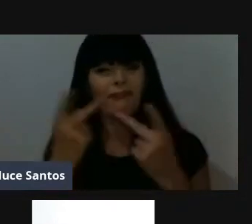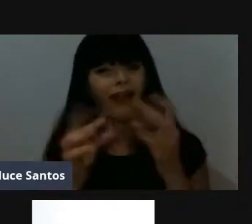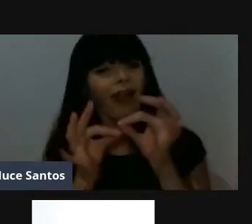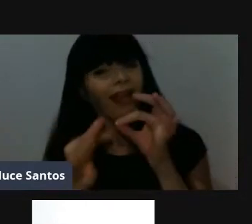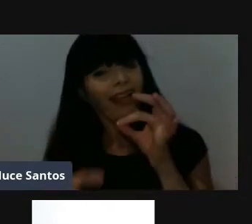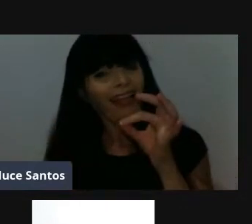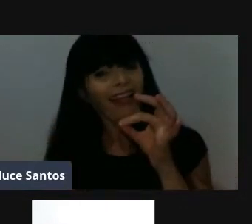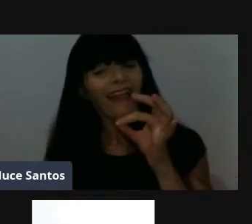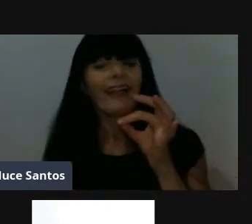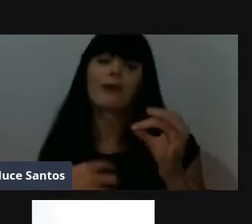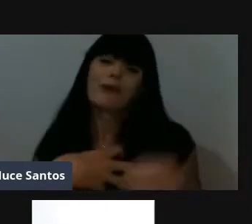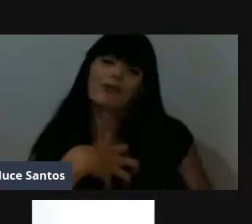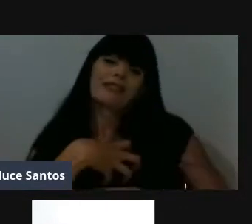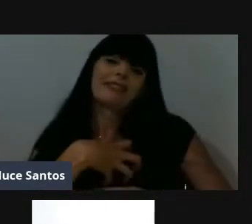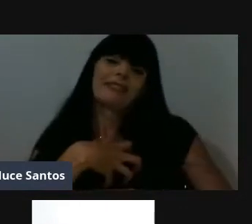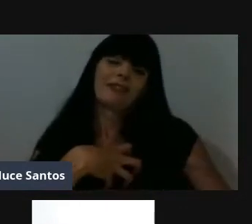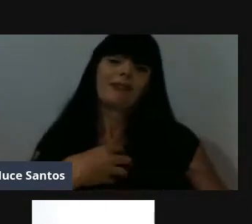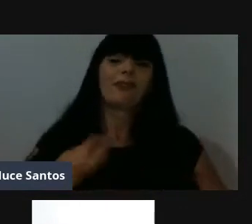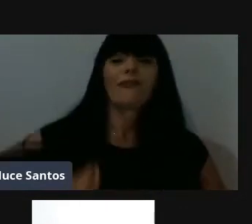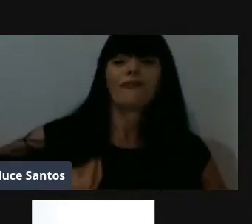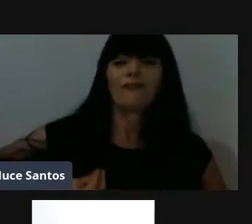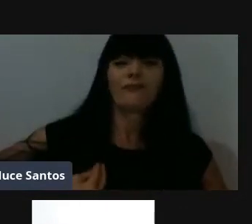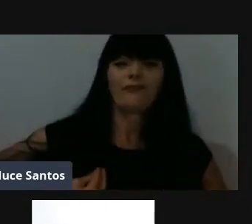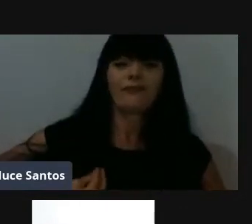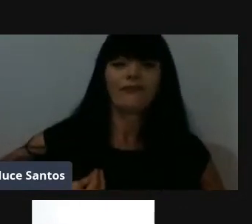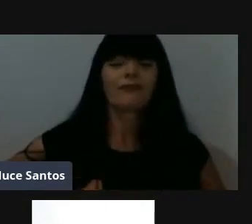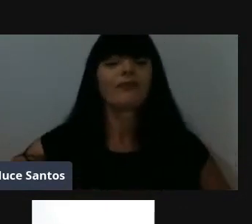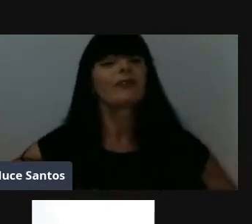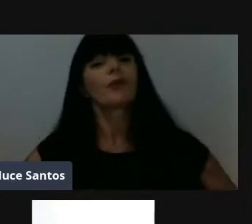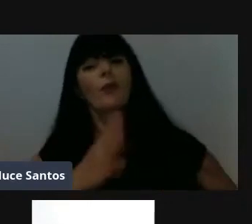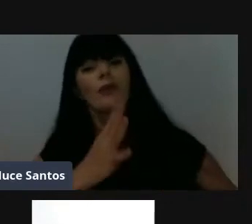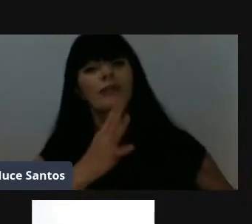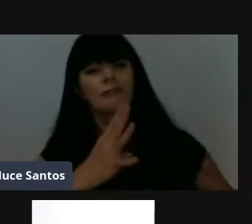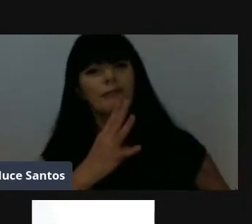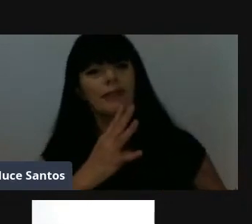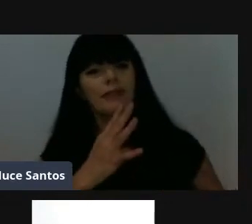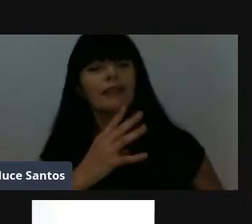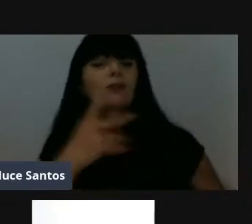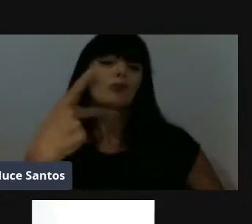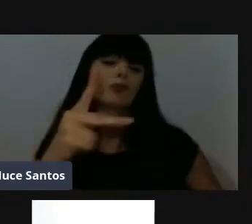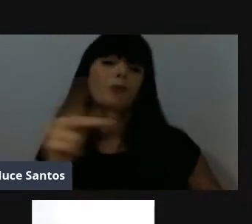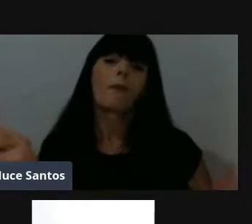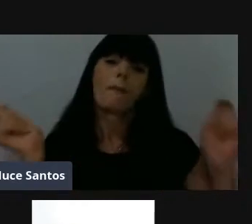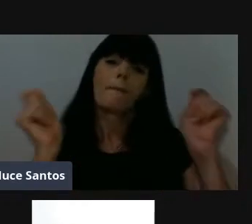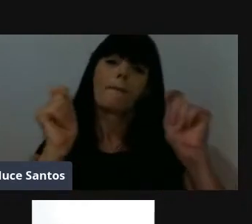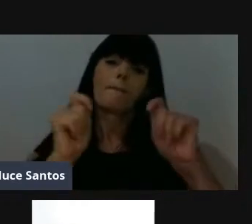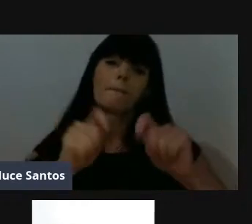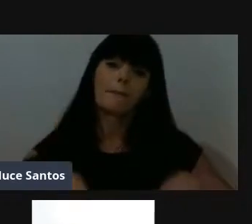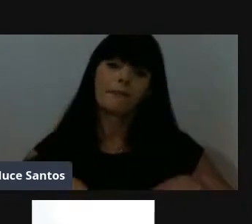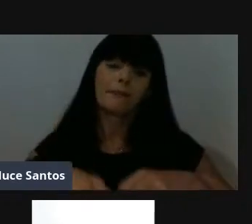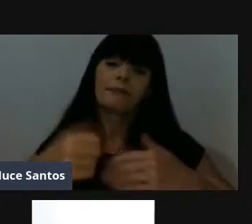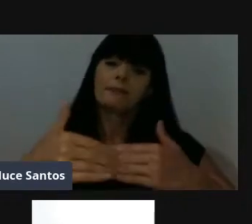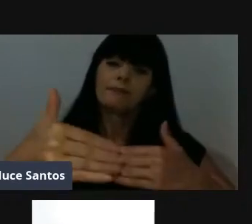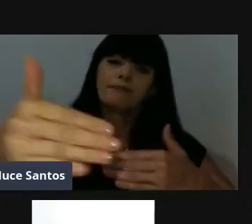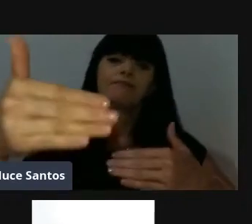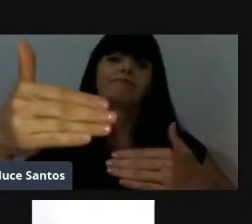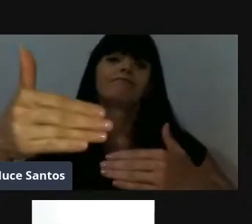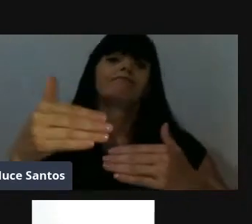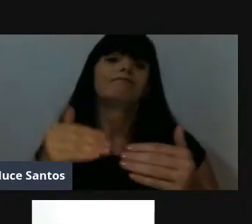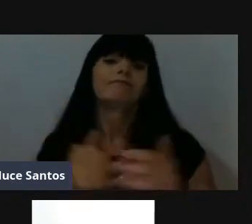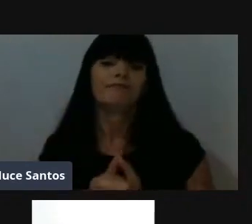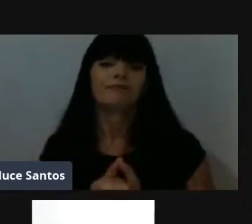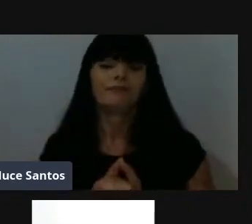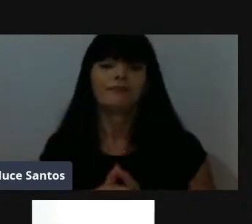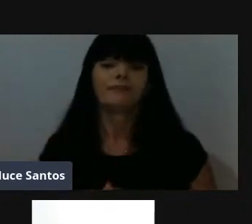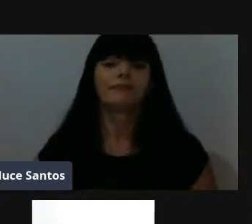realmente é o que eu sinto, e é o que eu vivo, que é, que sem conhecimento, é, a sua capacidade, de ir para frente, ela fica limitada, tá, se